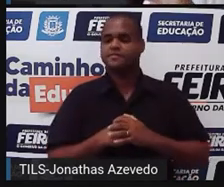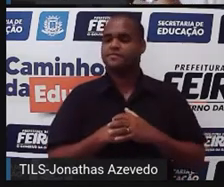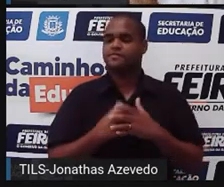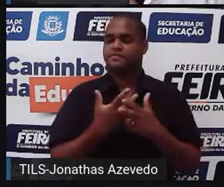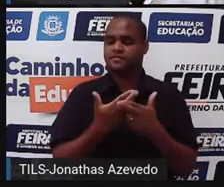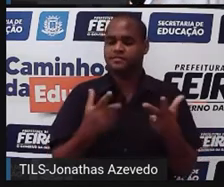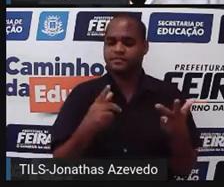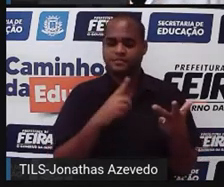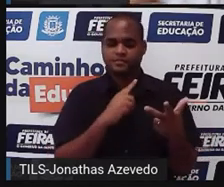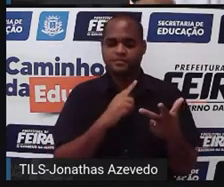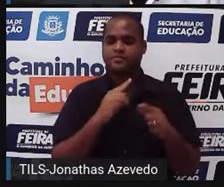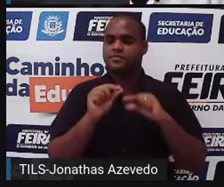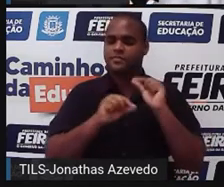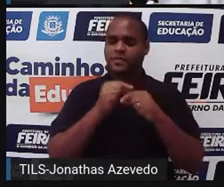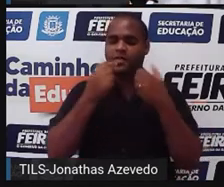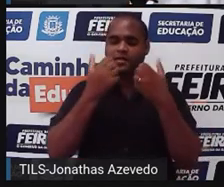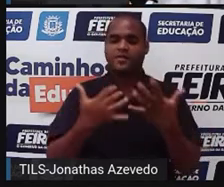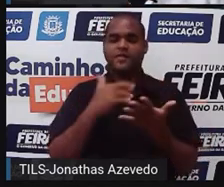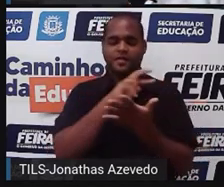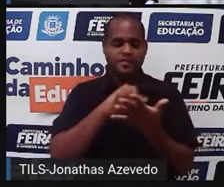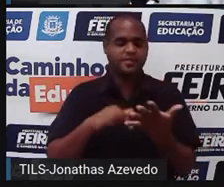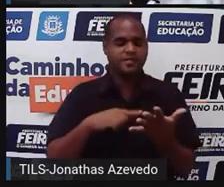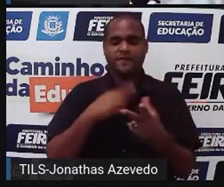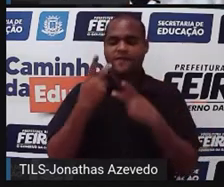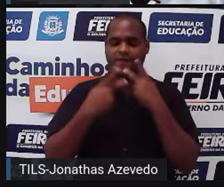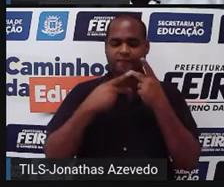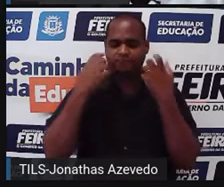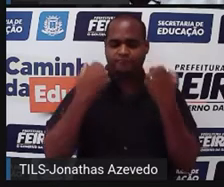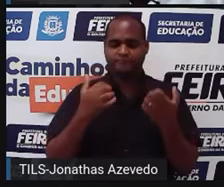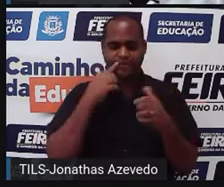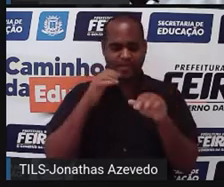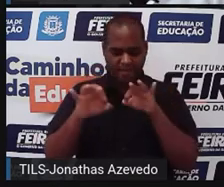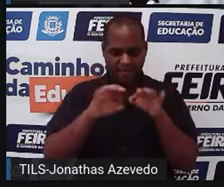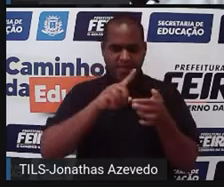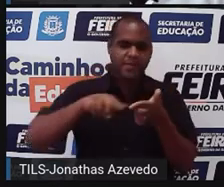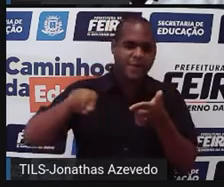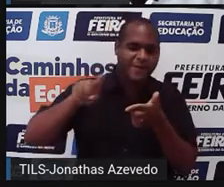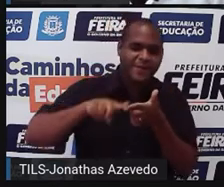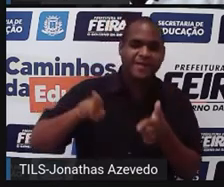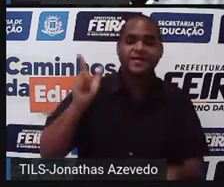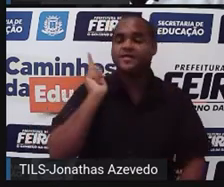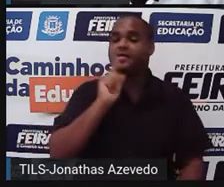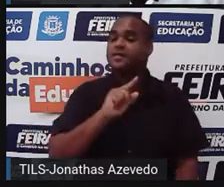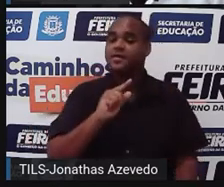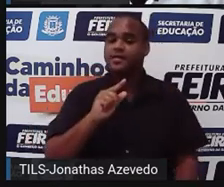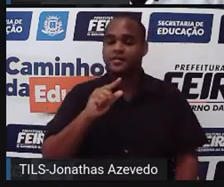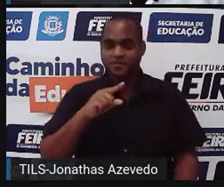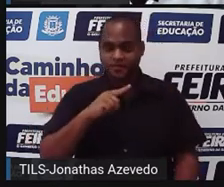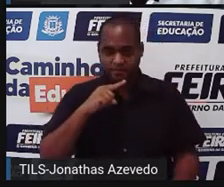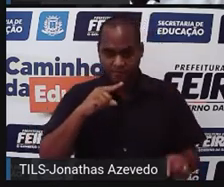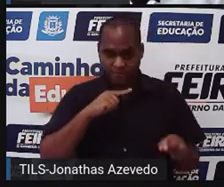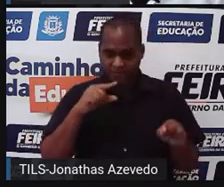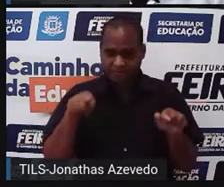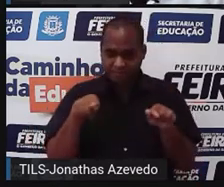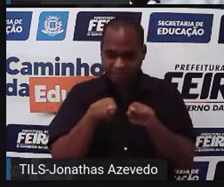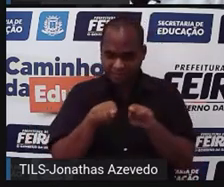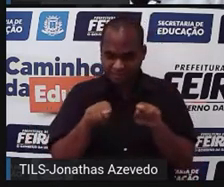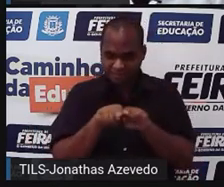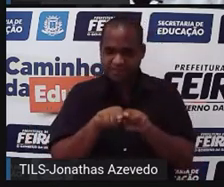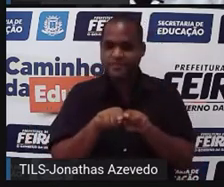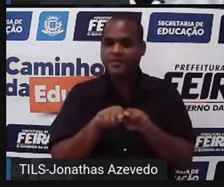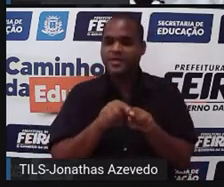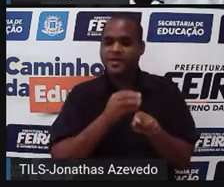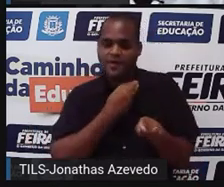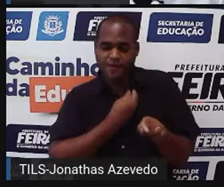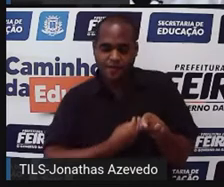entendeu que a gente veio falando sobre resolver problemas, né? sobre essa semelhança que tem entre a